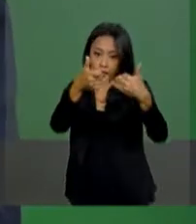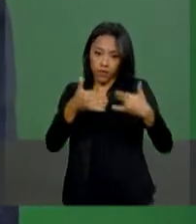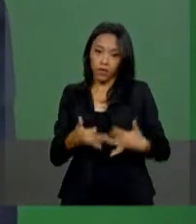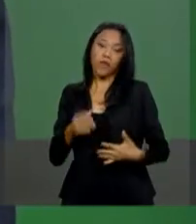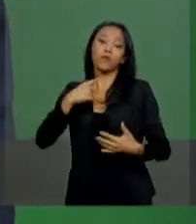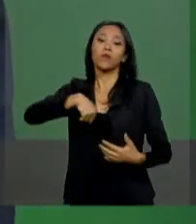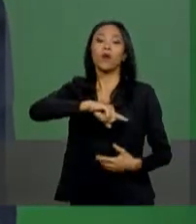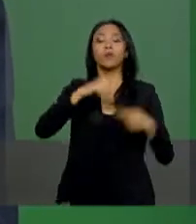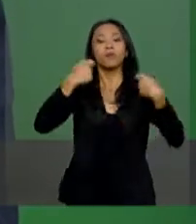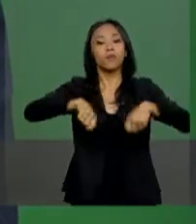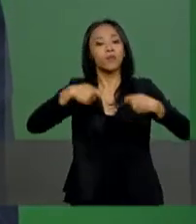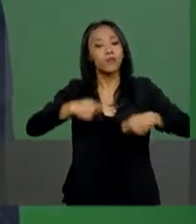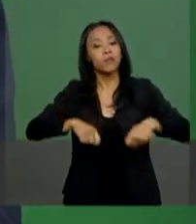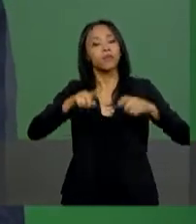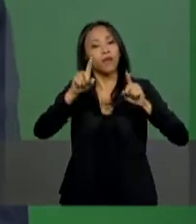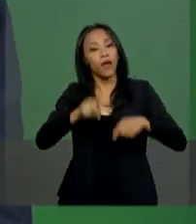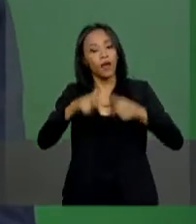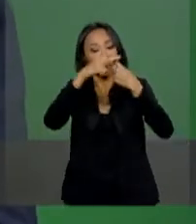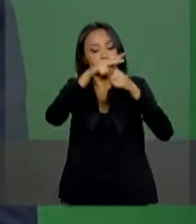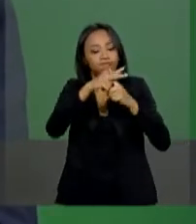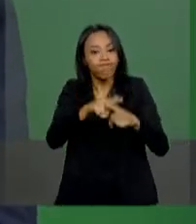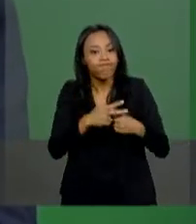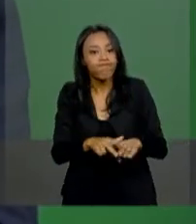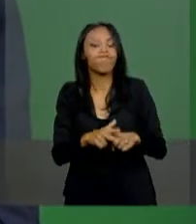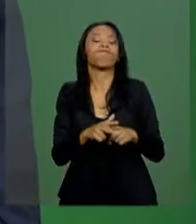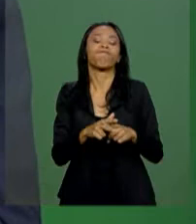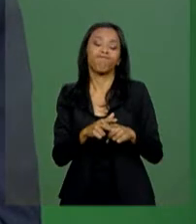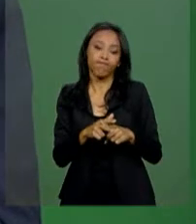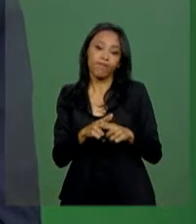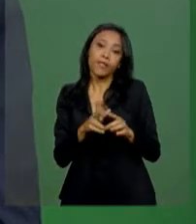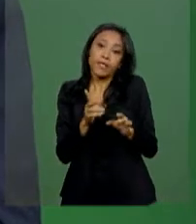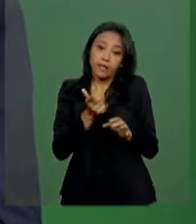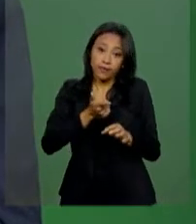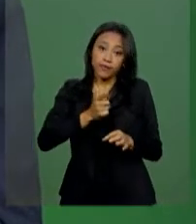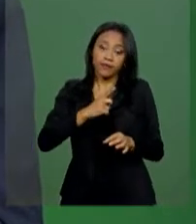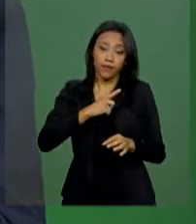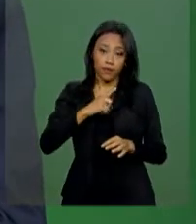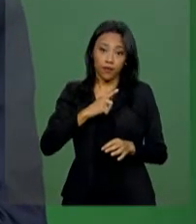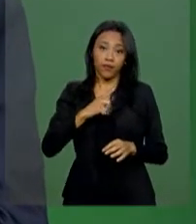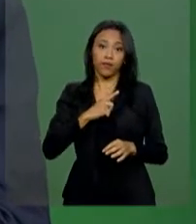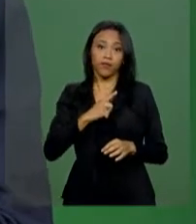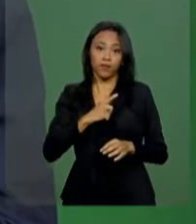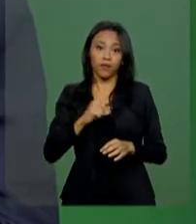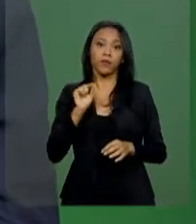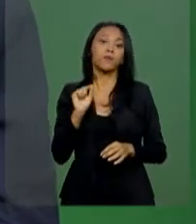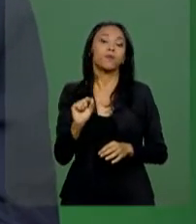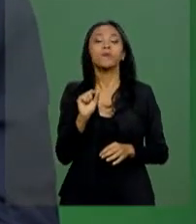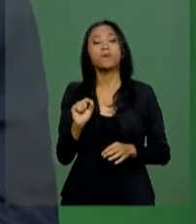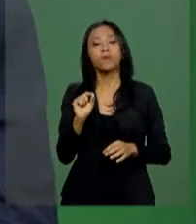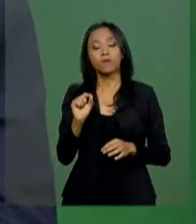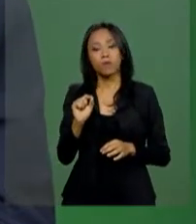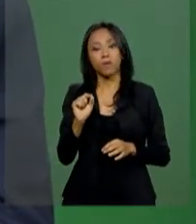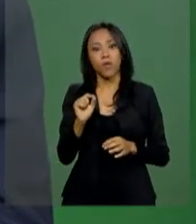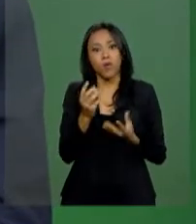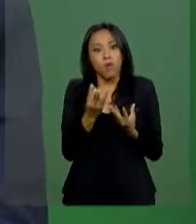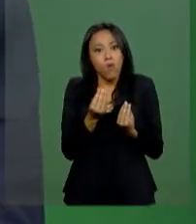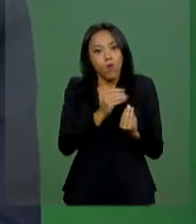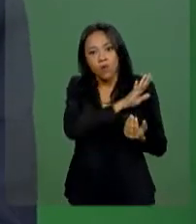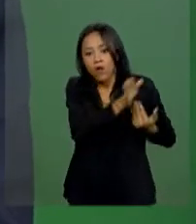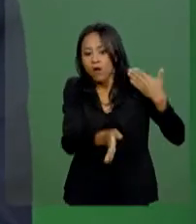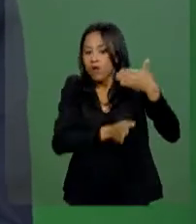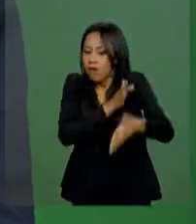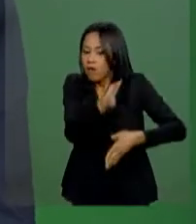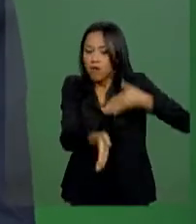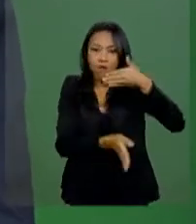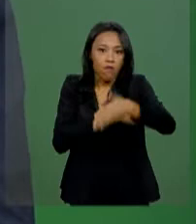Há um reconhecimento óbvio de que há uma super, uma ampliação da chegada em Roraima. Isso